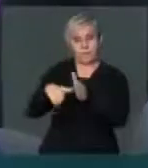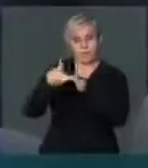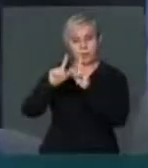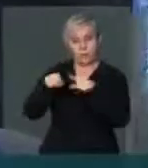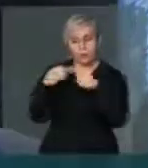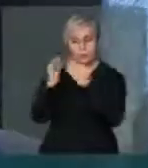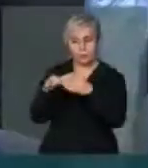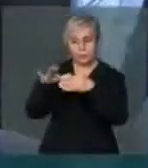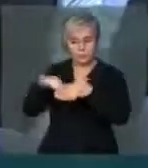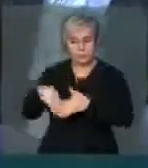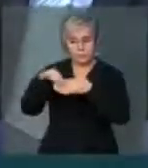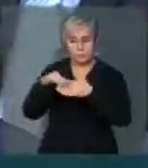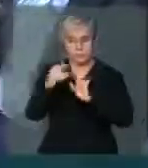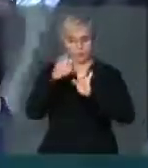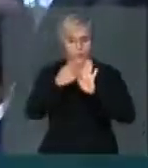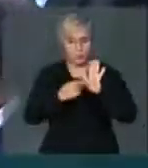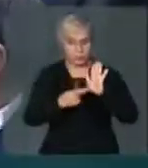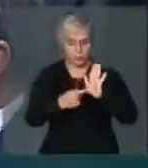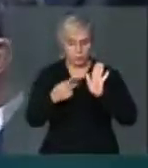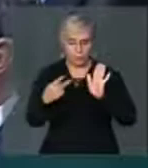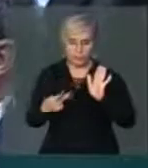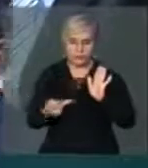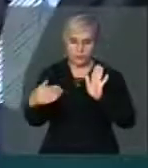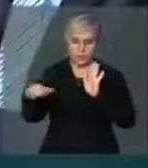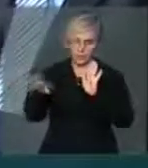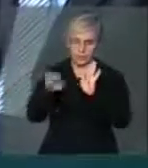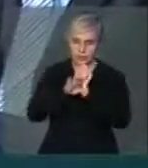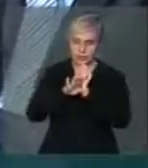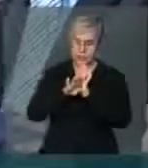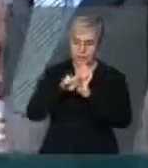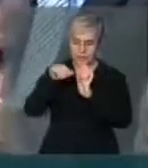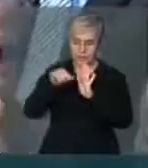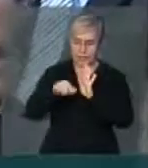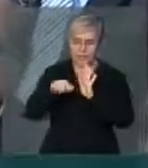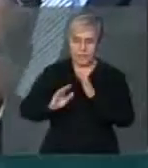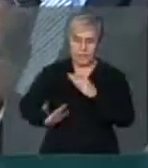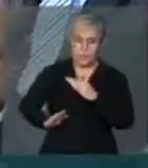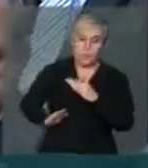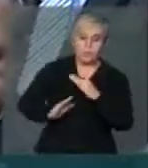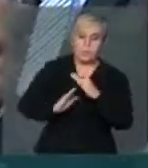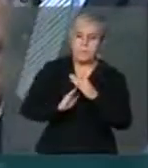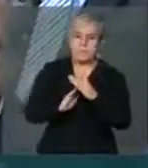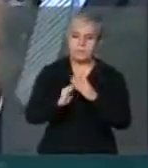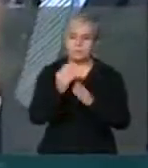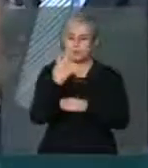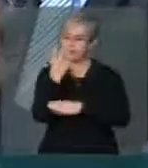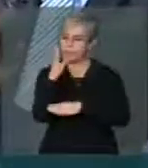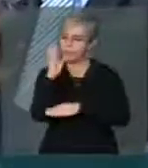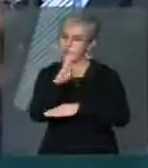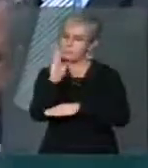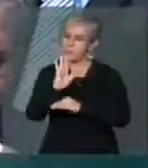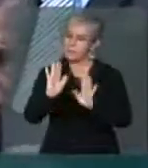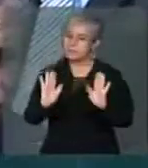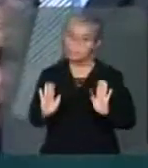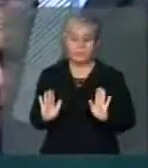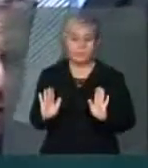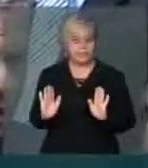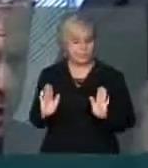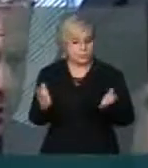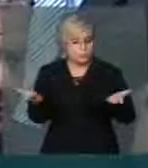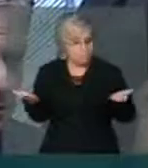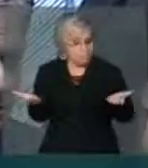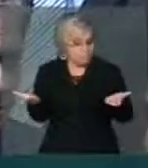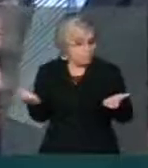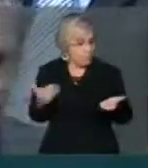o projeto cegaria as nossas mãos até no máximo as 16 horas. Isso não